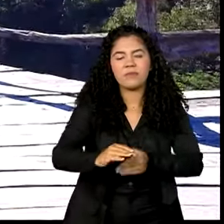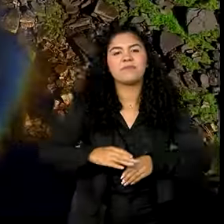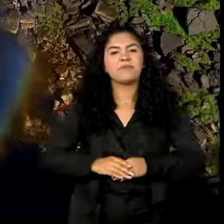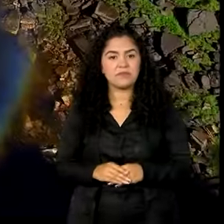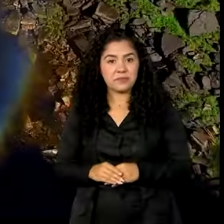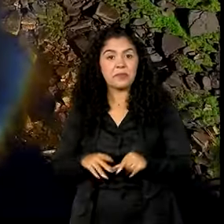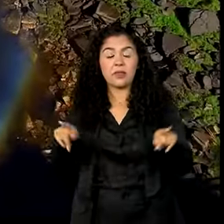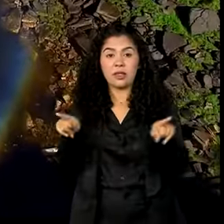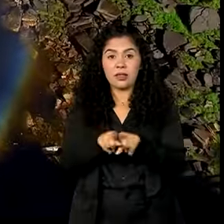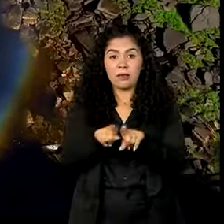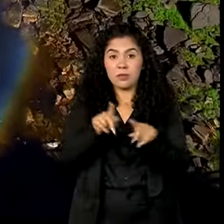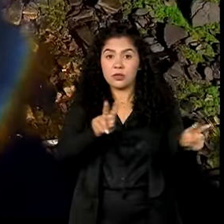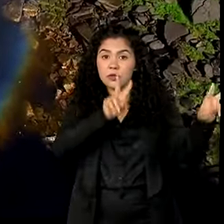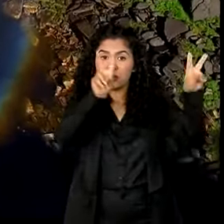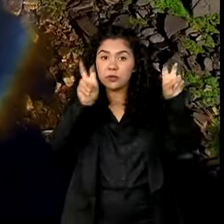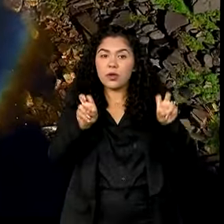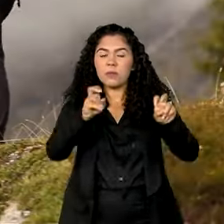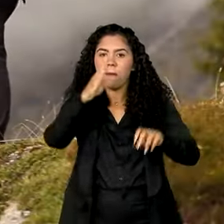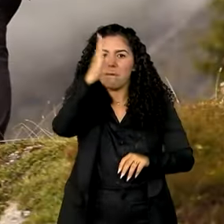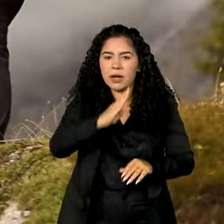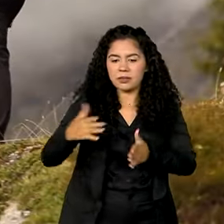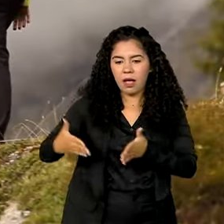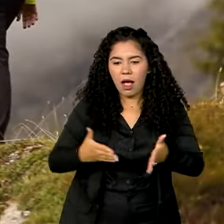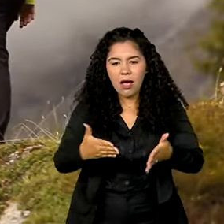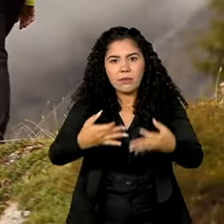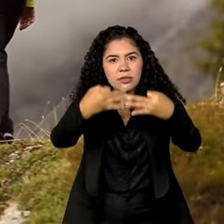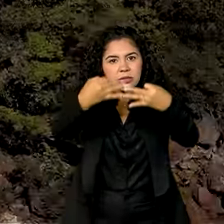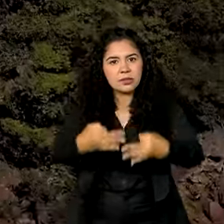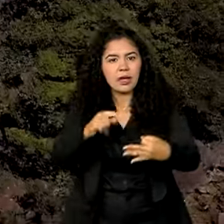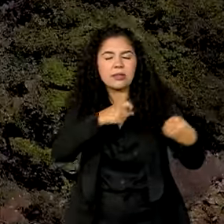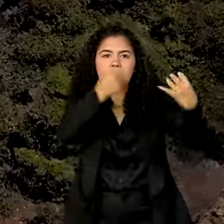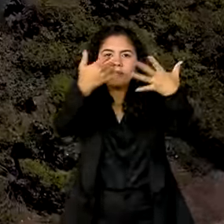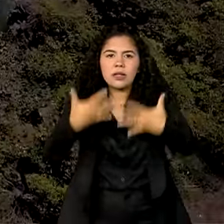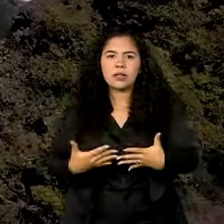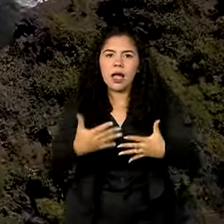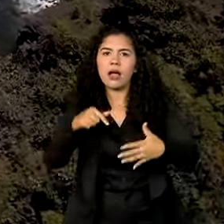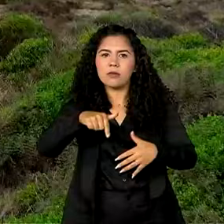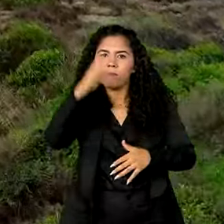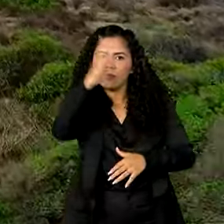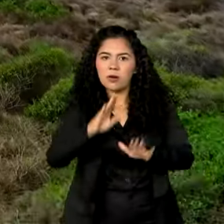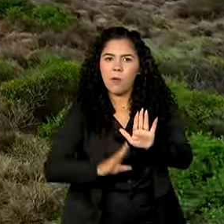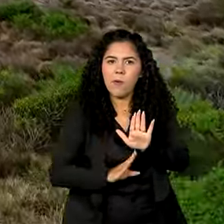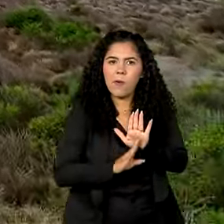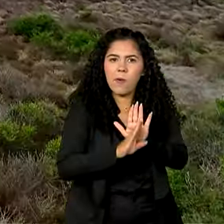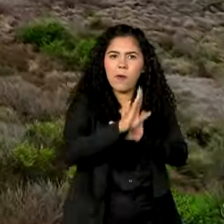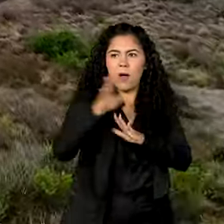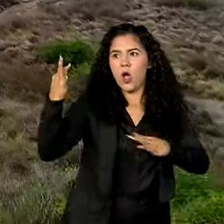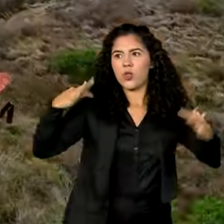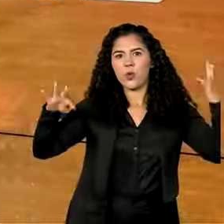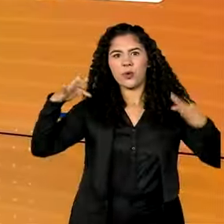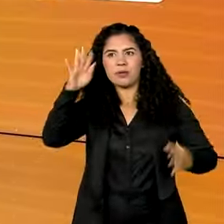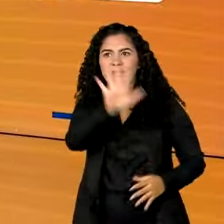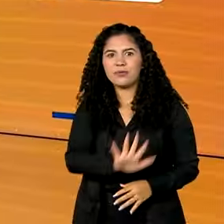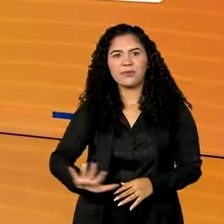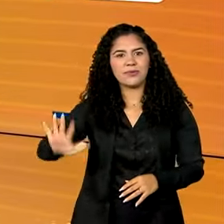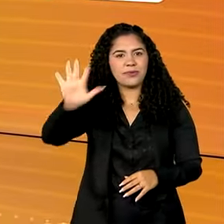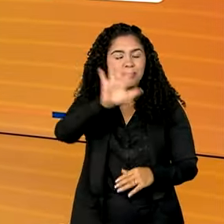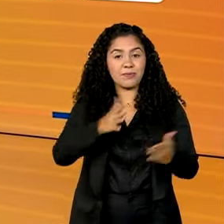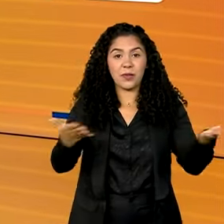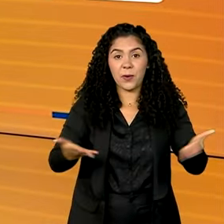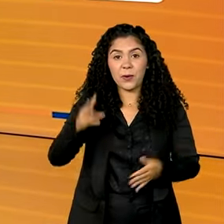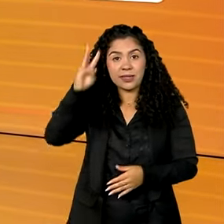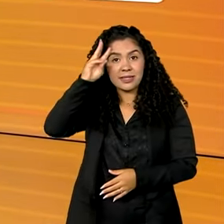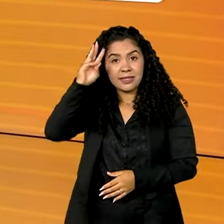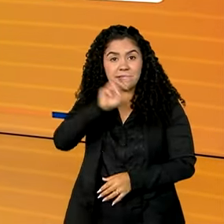E no quadro Brasil no Rumo Certo, vamos falar sobre o crescimento recorde do turismo no país. Hoje é